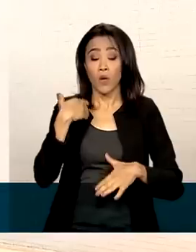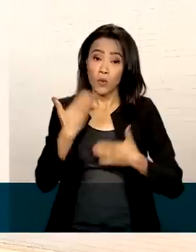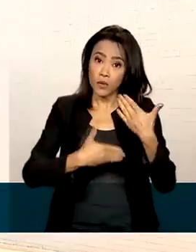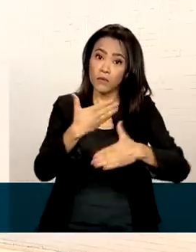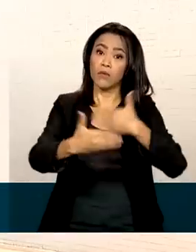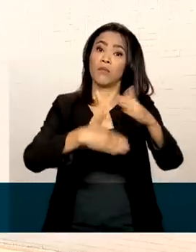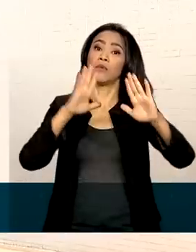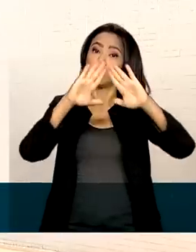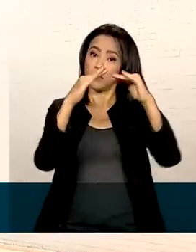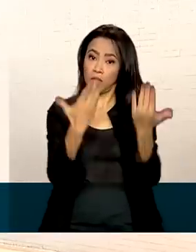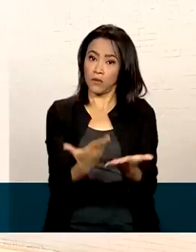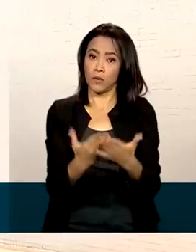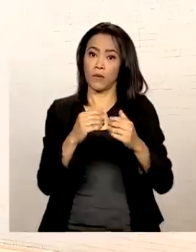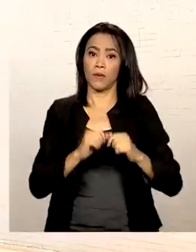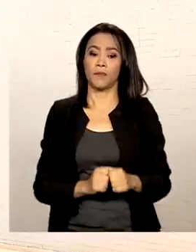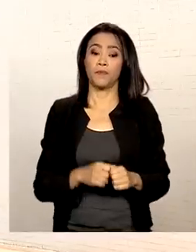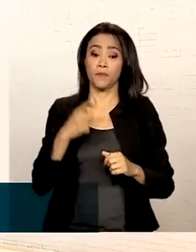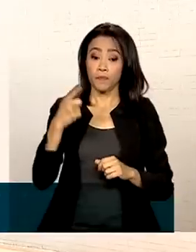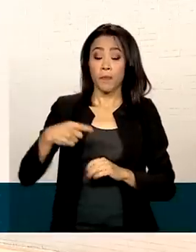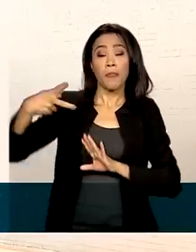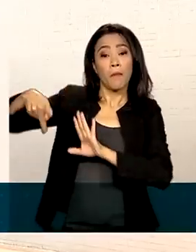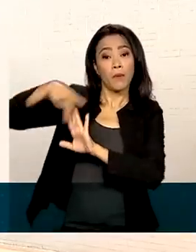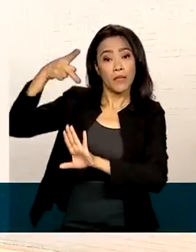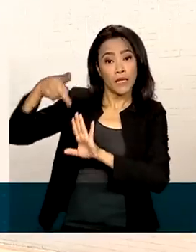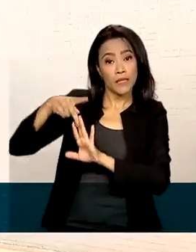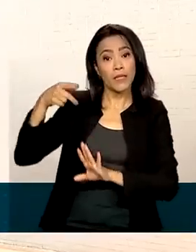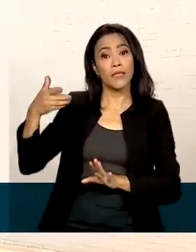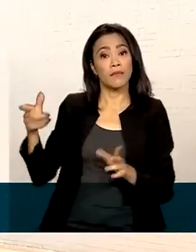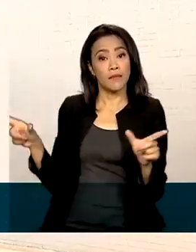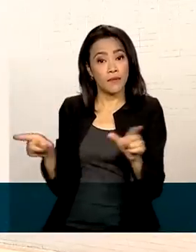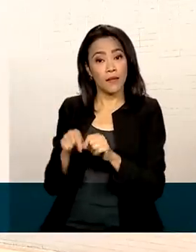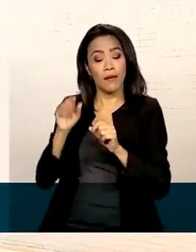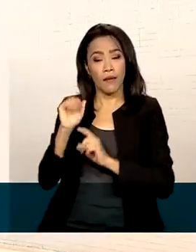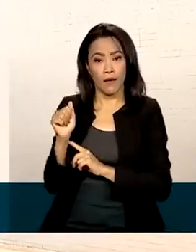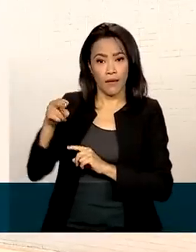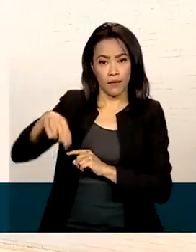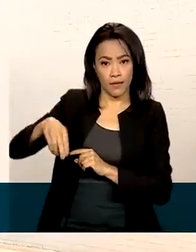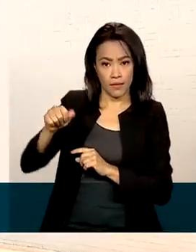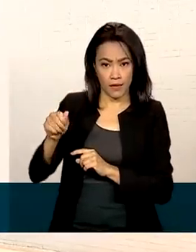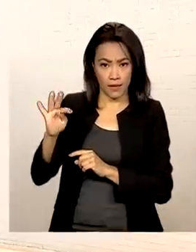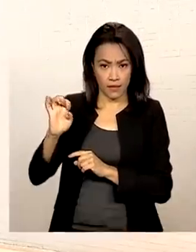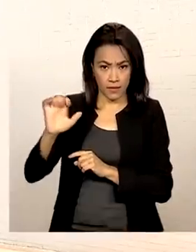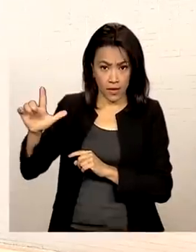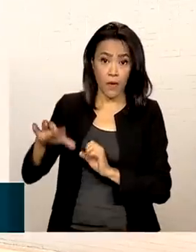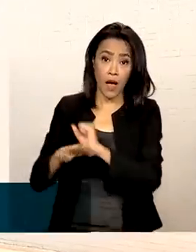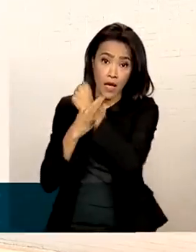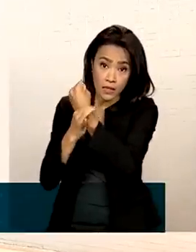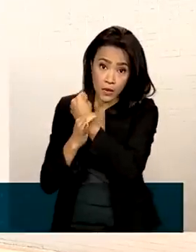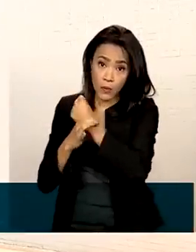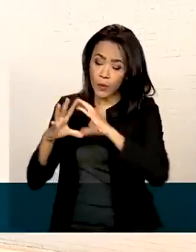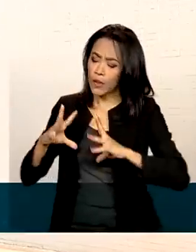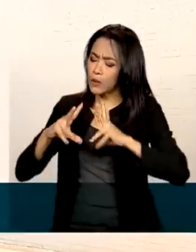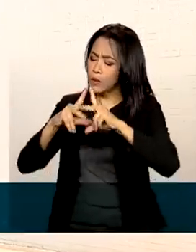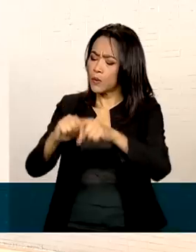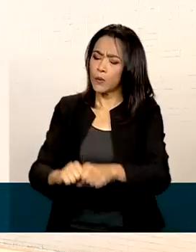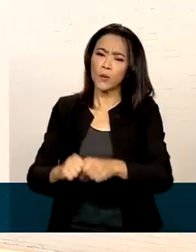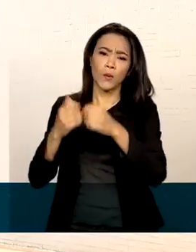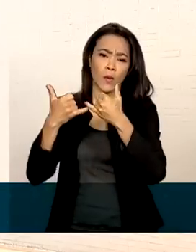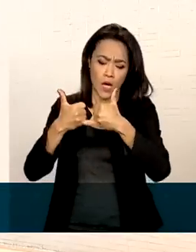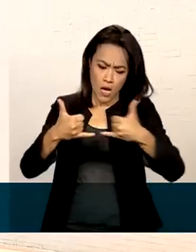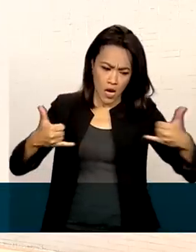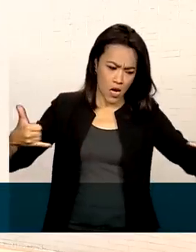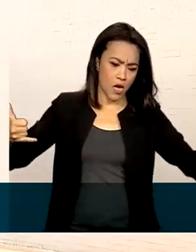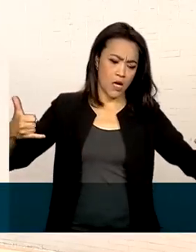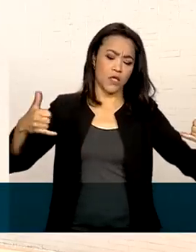escola. Conforme a portaria da Anatel, o projeto piloto garante toda a etapa do processo. Rede banda larga até a escola,